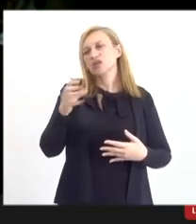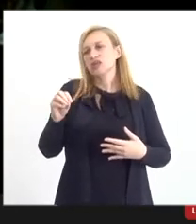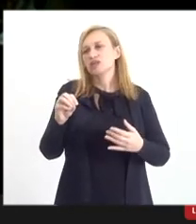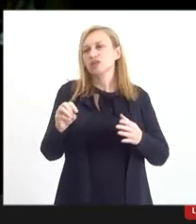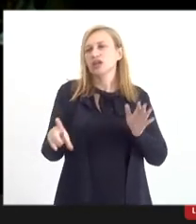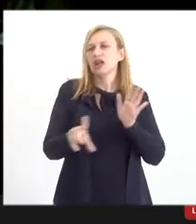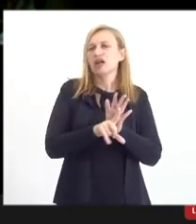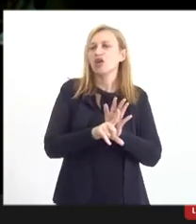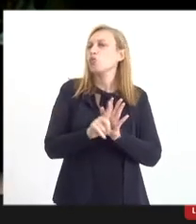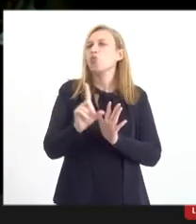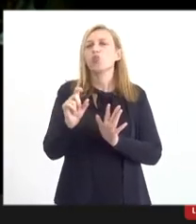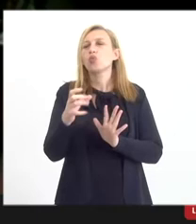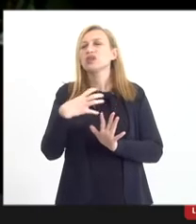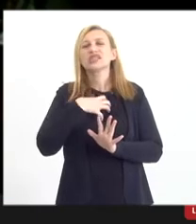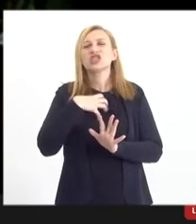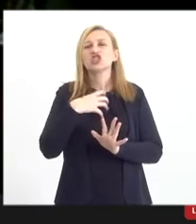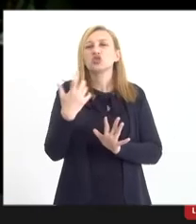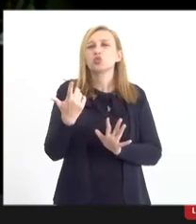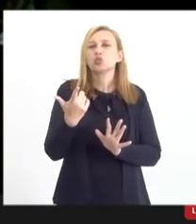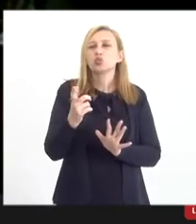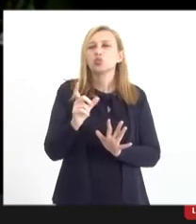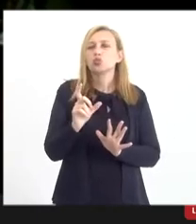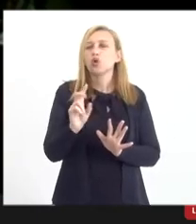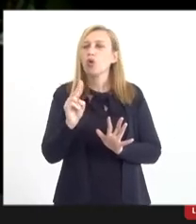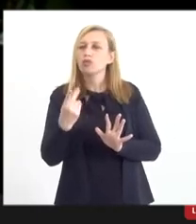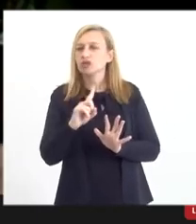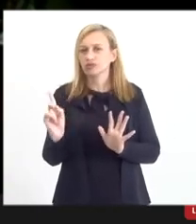pode, o que faz sentido, o que não faz sentido.